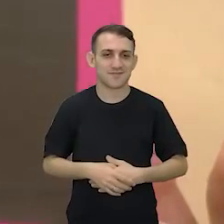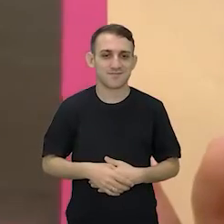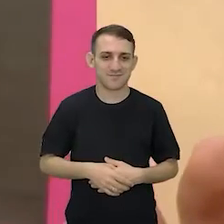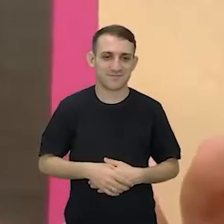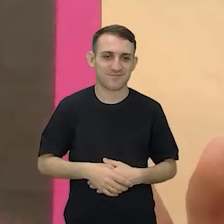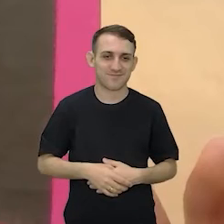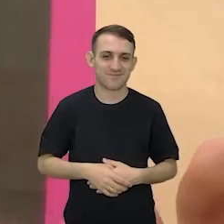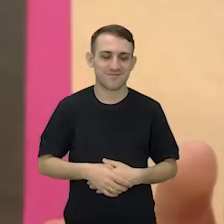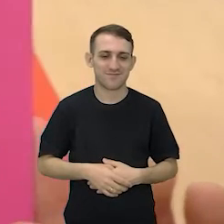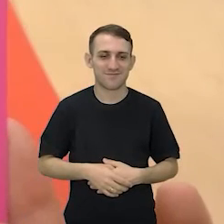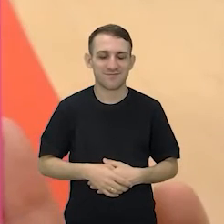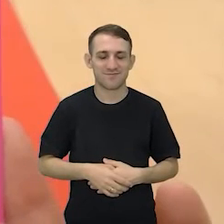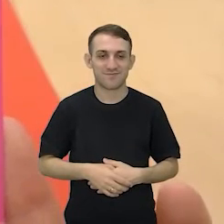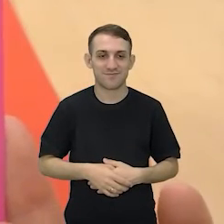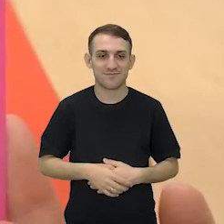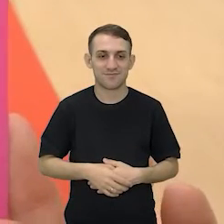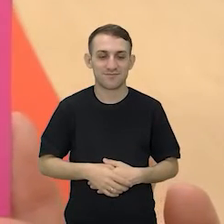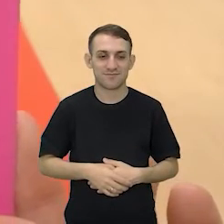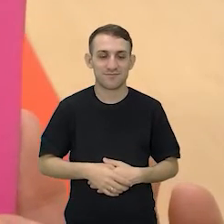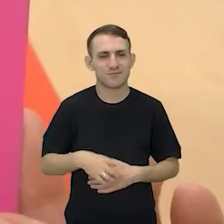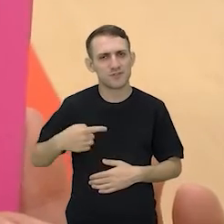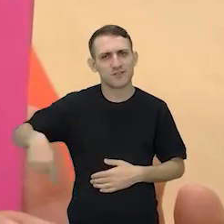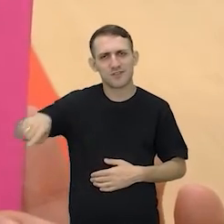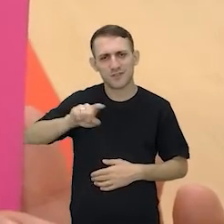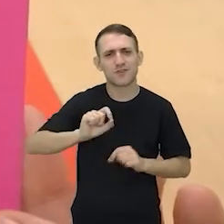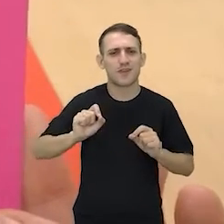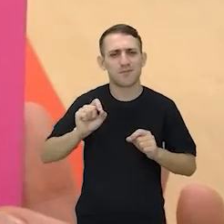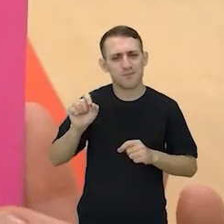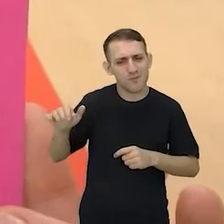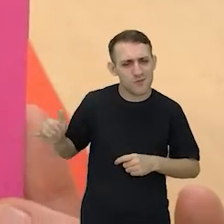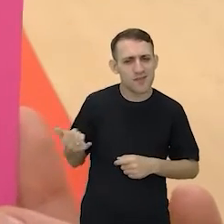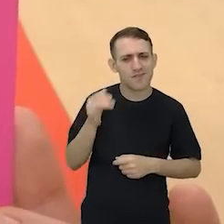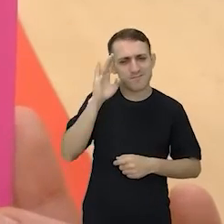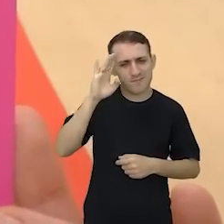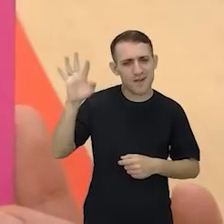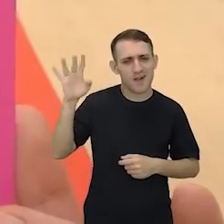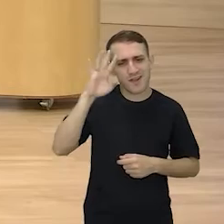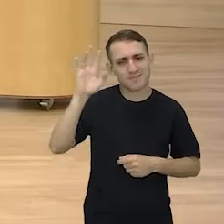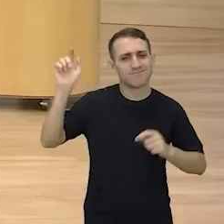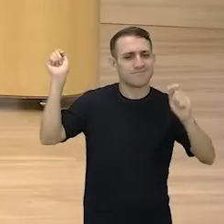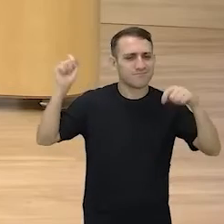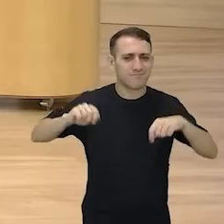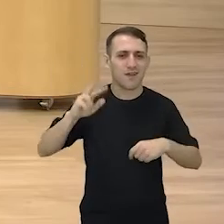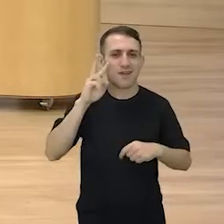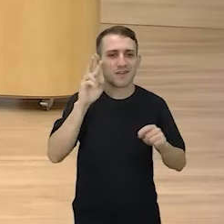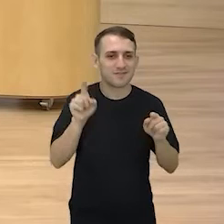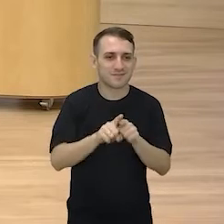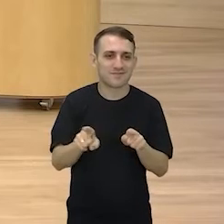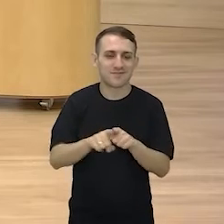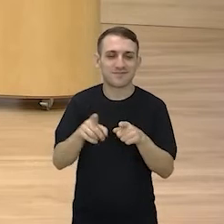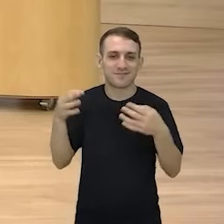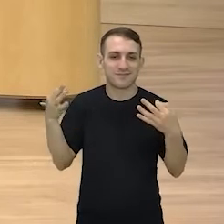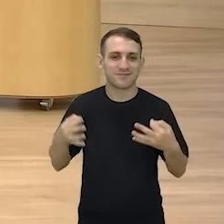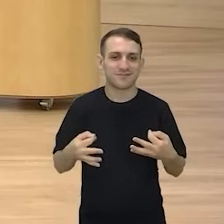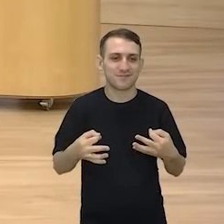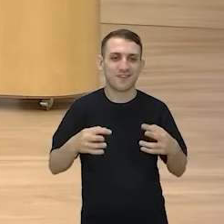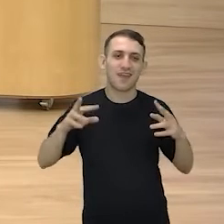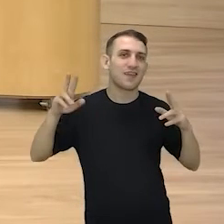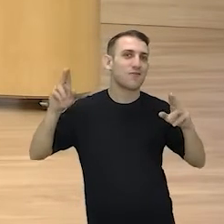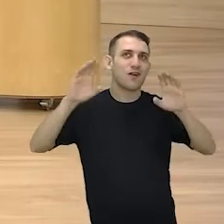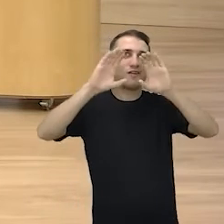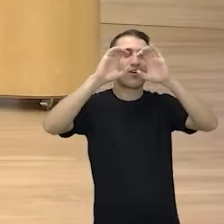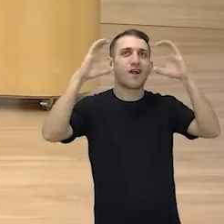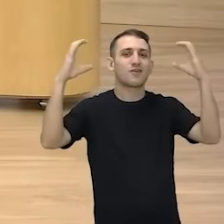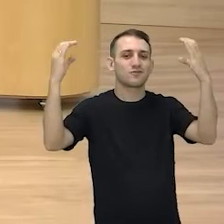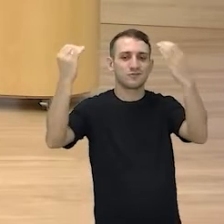bom? Tá bom, então. E usa a sua imaginação também, né, professora Juliana? Ah, ok. Ah, tá vendo? Que nem as nuvens no céu.